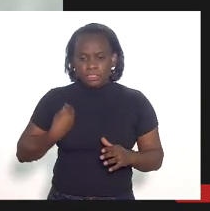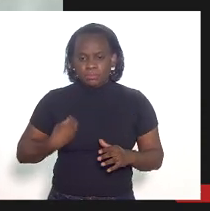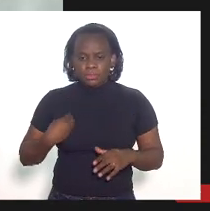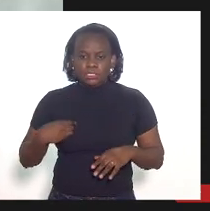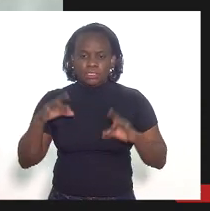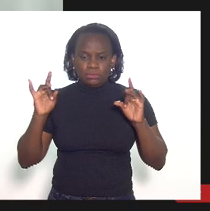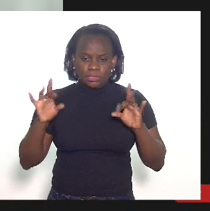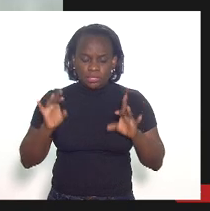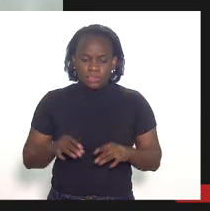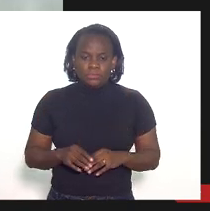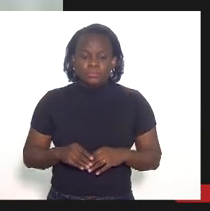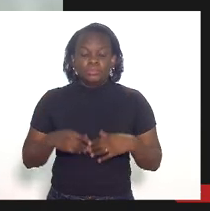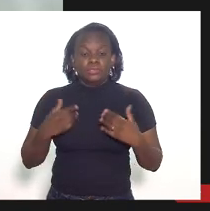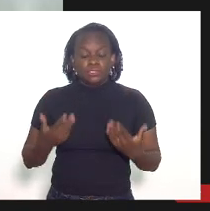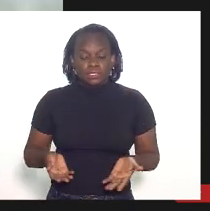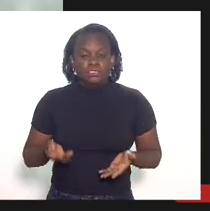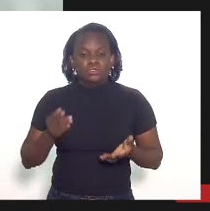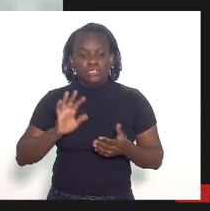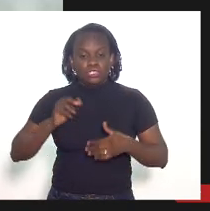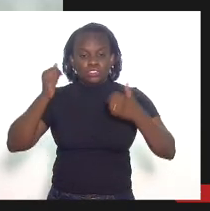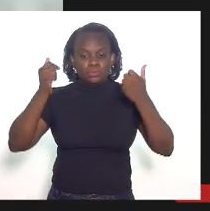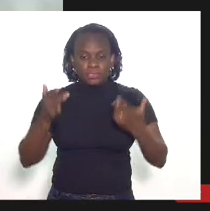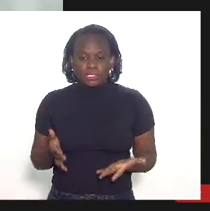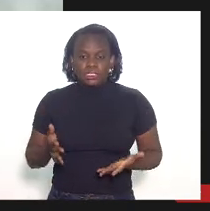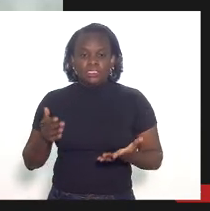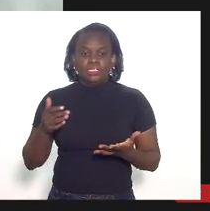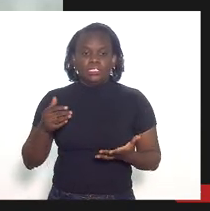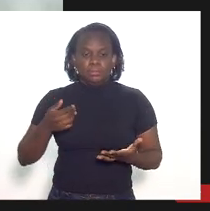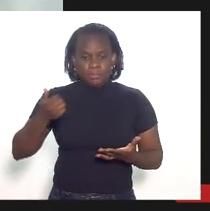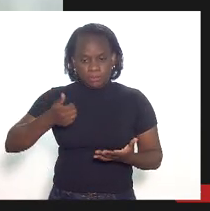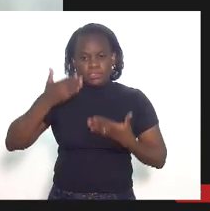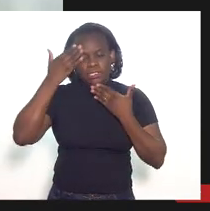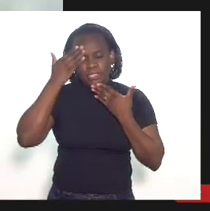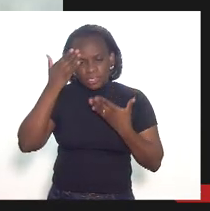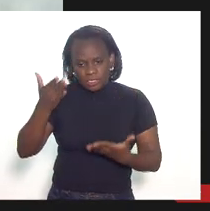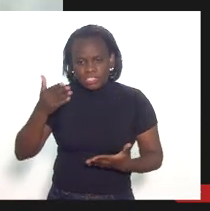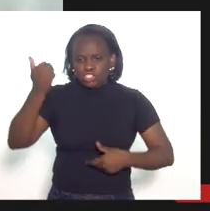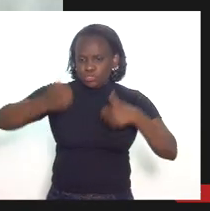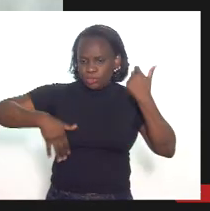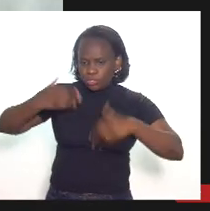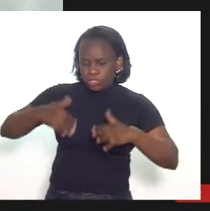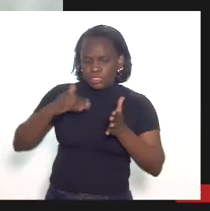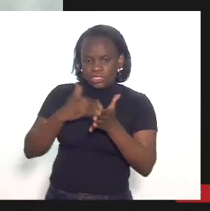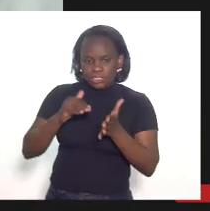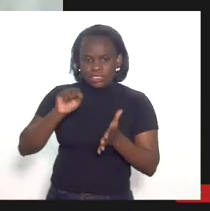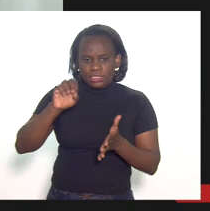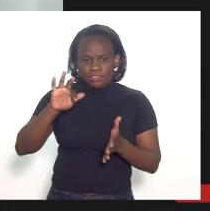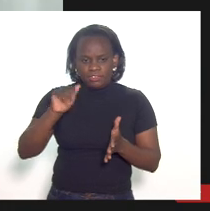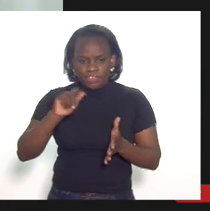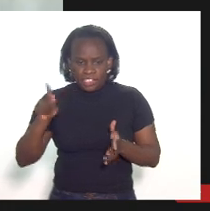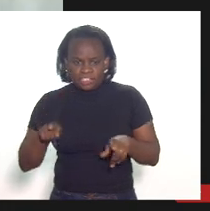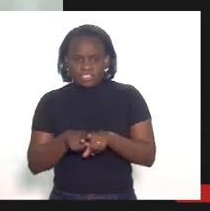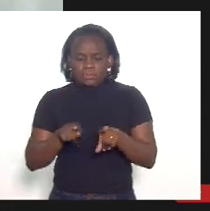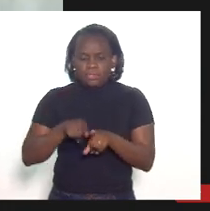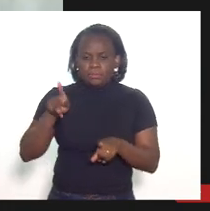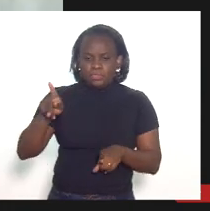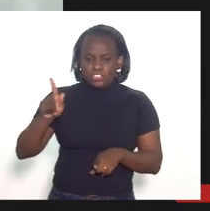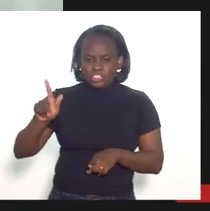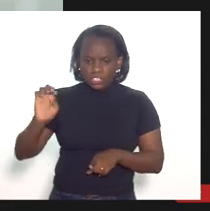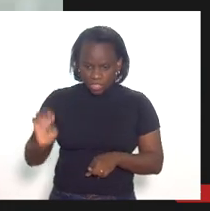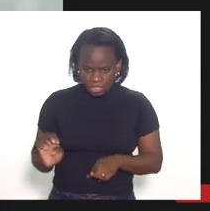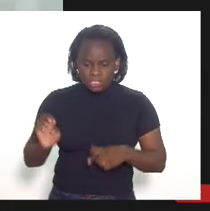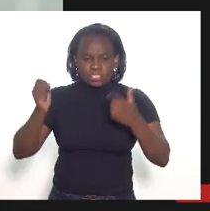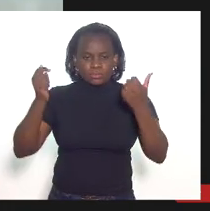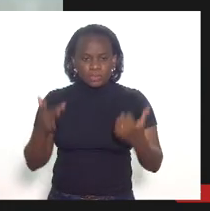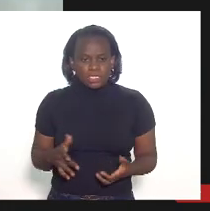especiais então assim apenas deixar primeiro agradecer as exposições da Secretaria de Fazenda e da PGE sobre